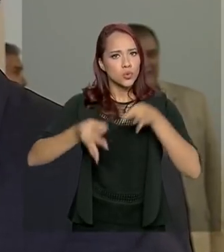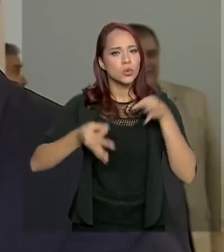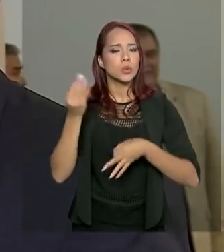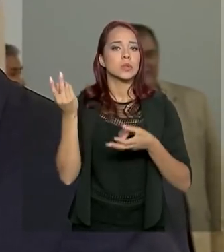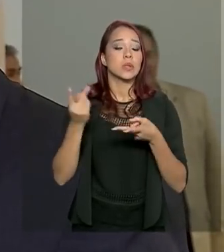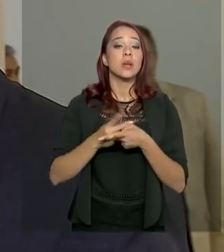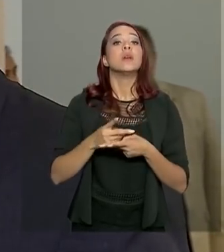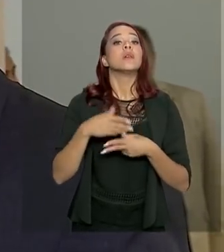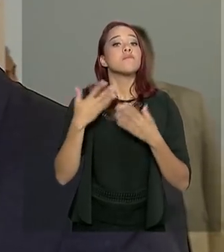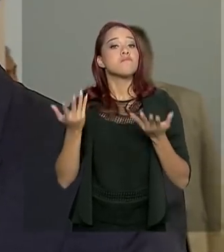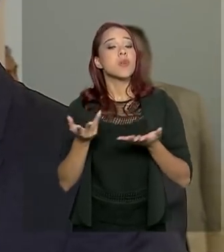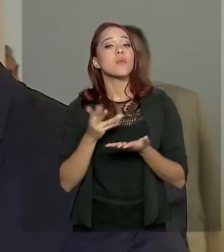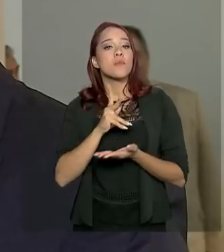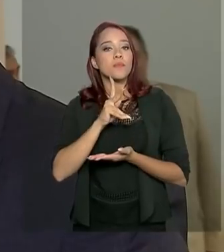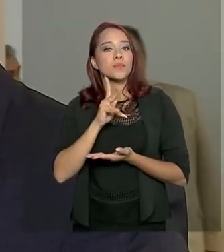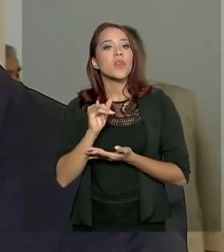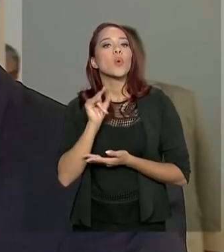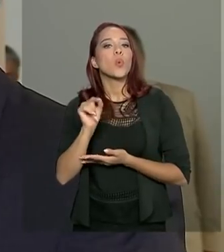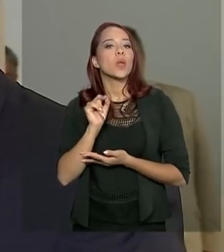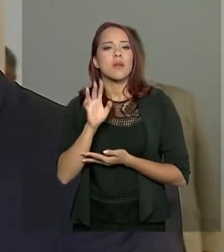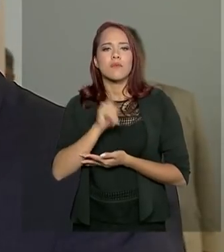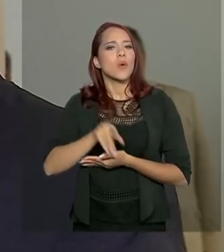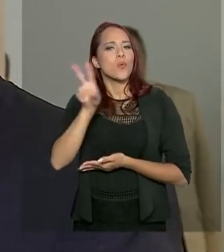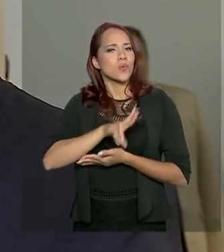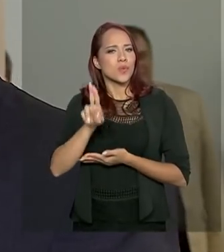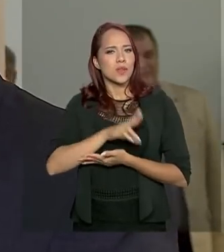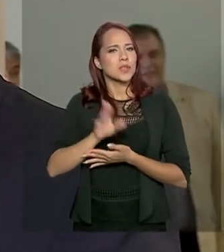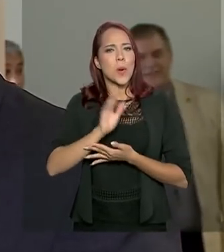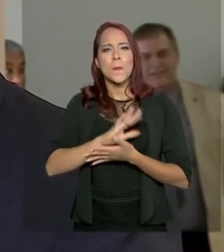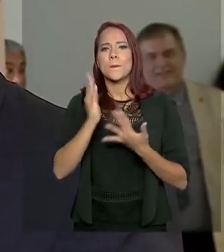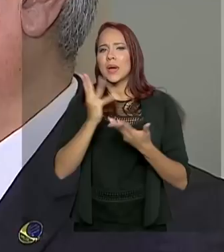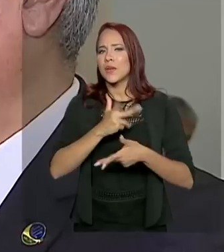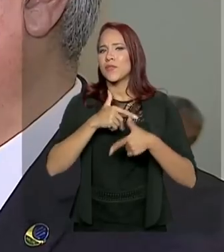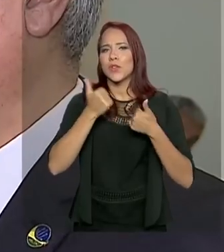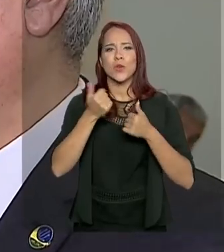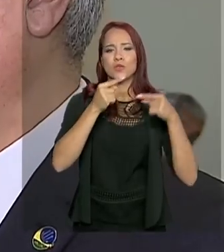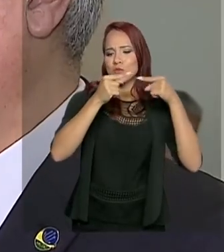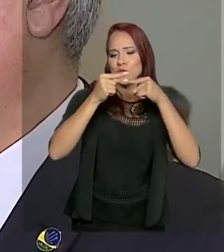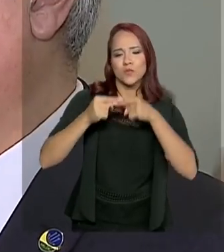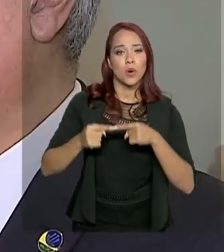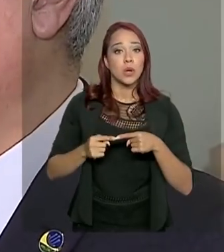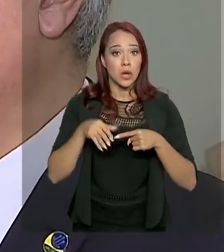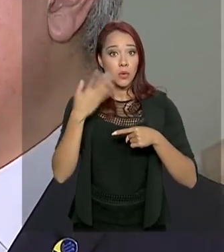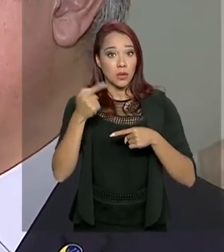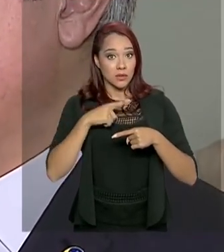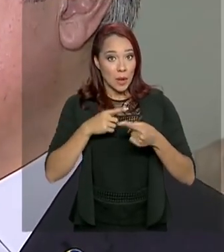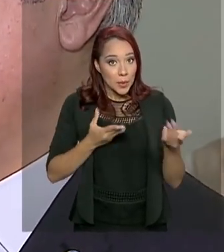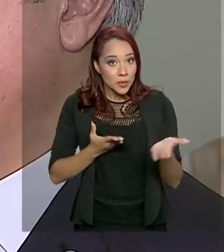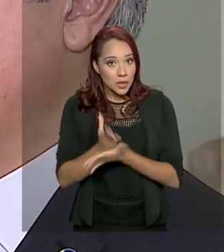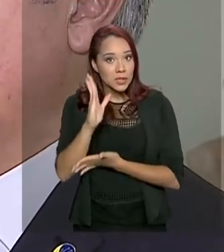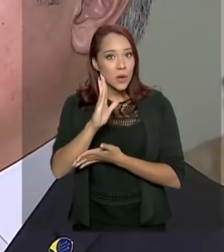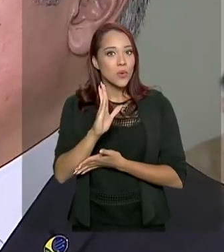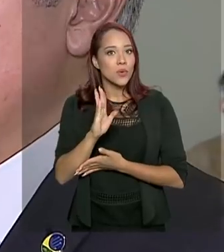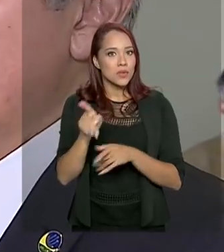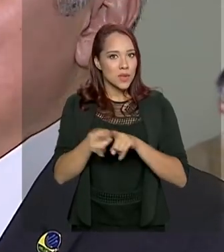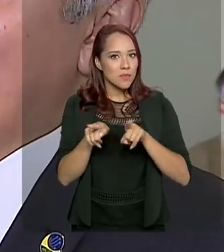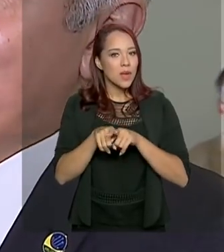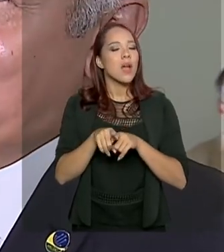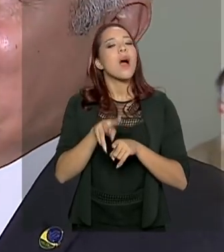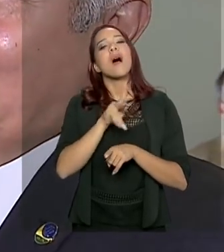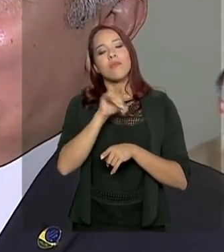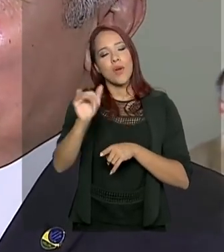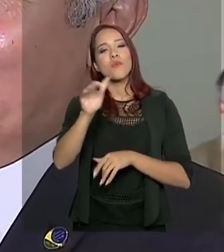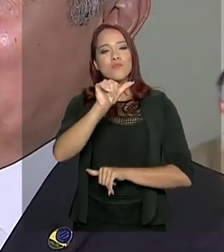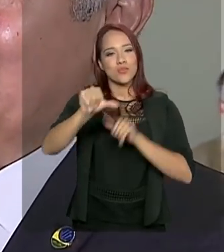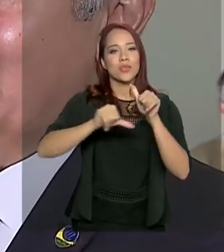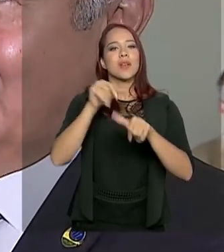Então, vai ser uma utilização plena desses pontos. E no momento que a gente tiver a aprovação de telemedicina, isso vai mudar